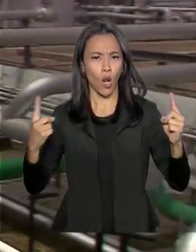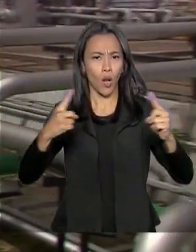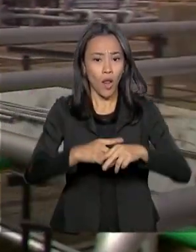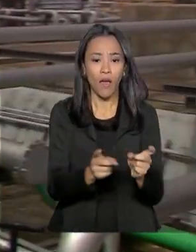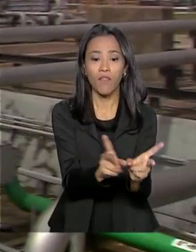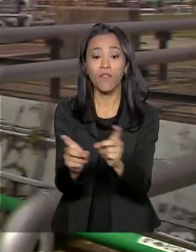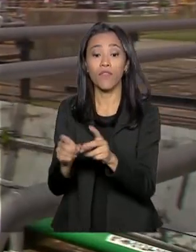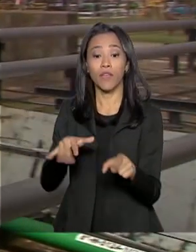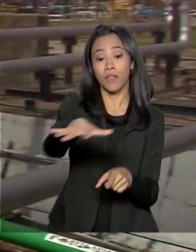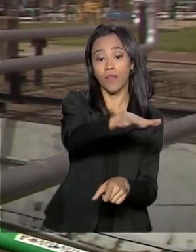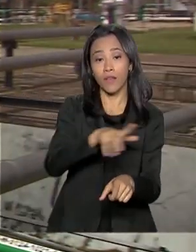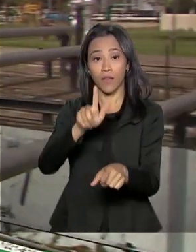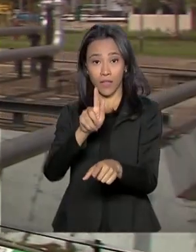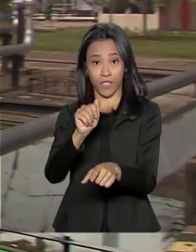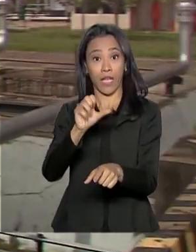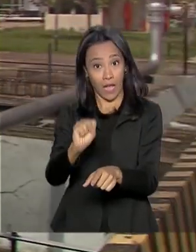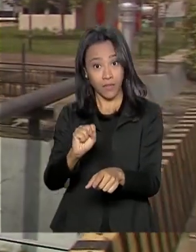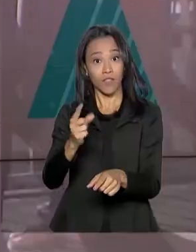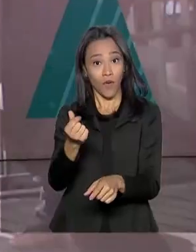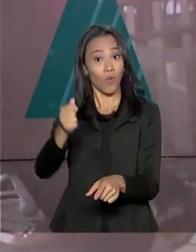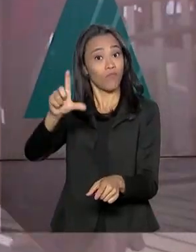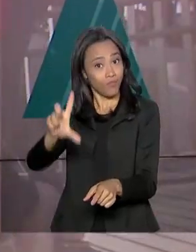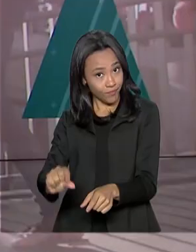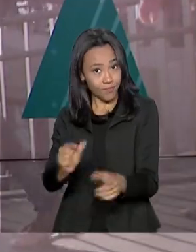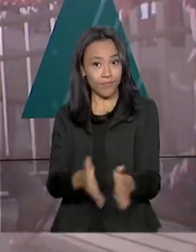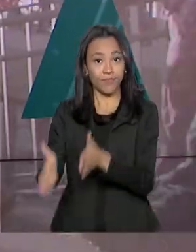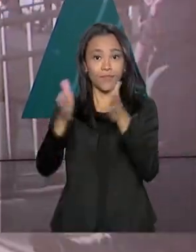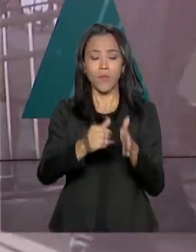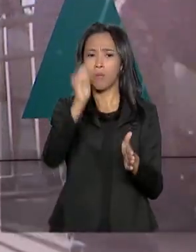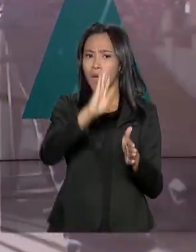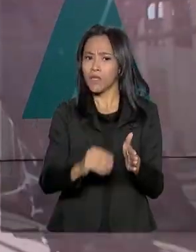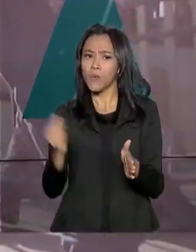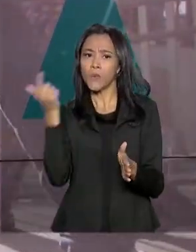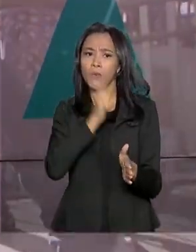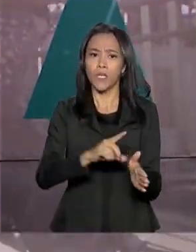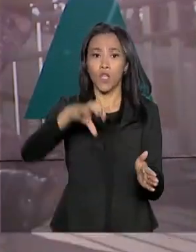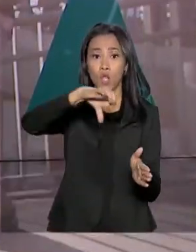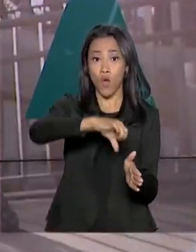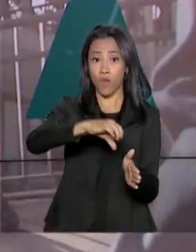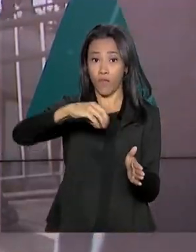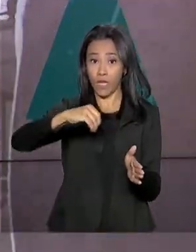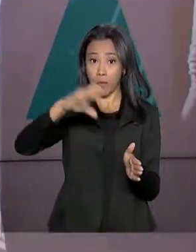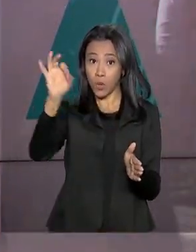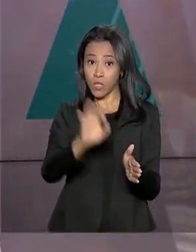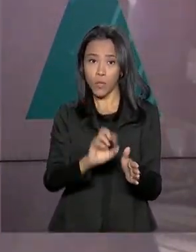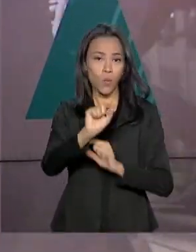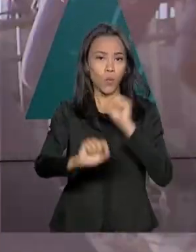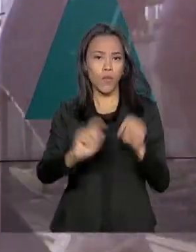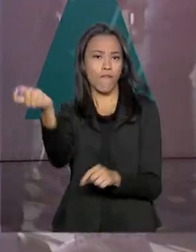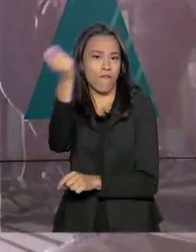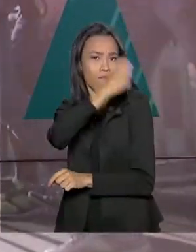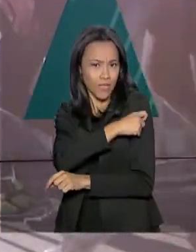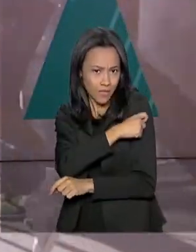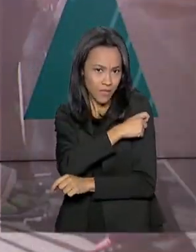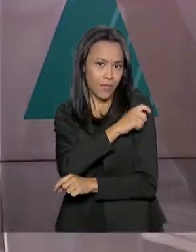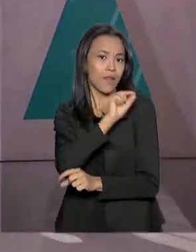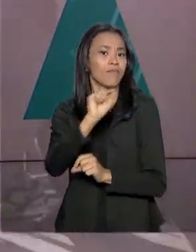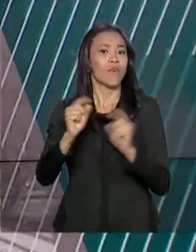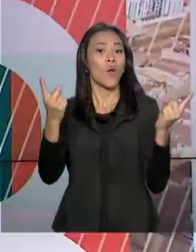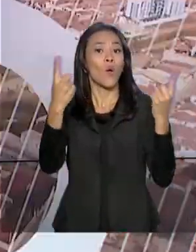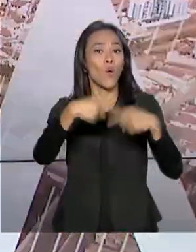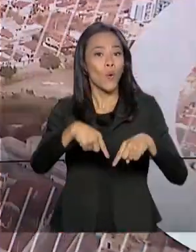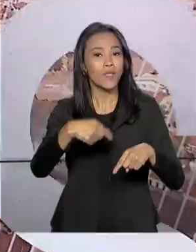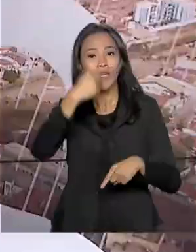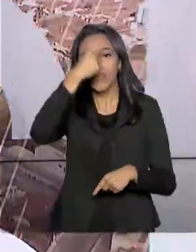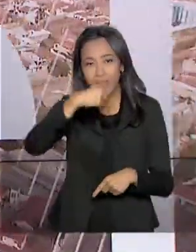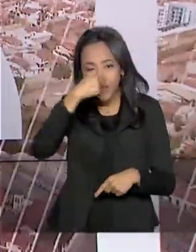de gás e preço pode cair. Brasil atinge 90% de cobertura na campanha nacional de vacinação contra